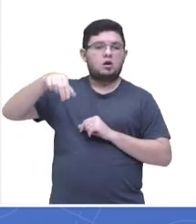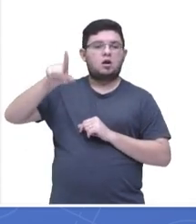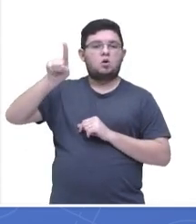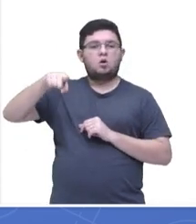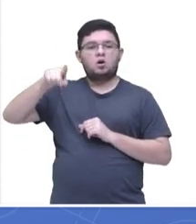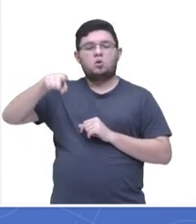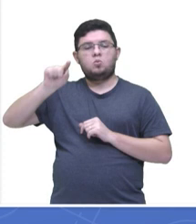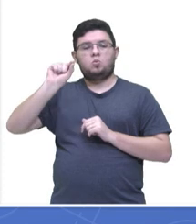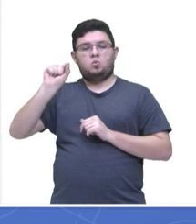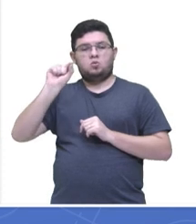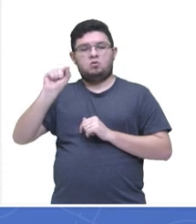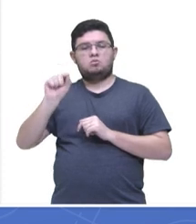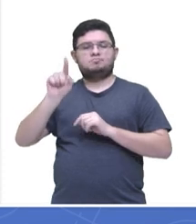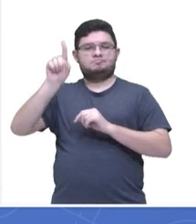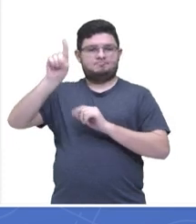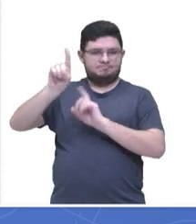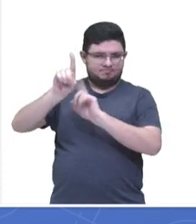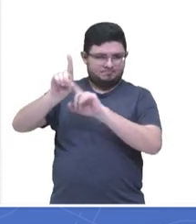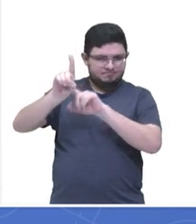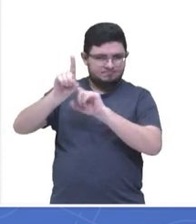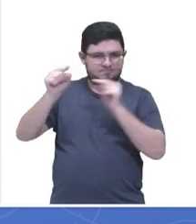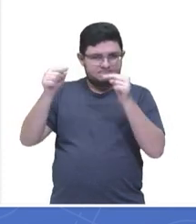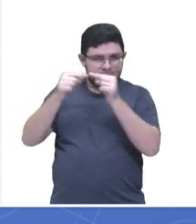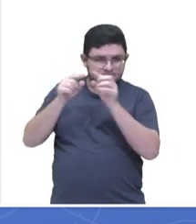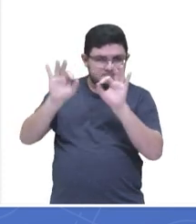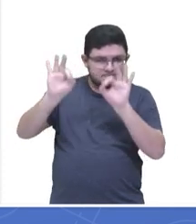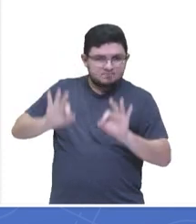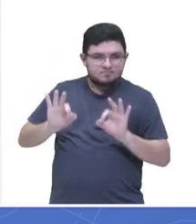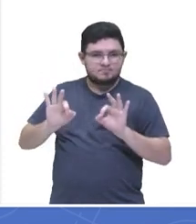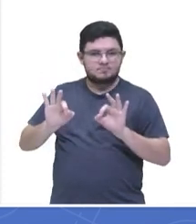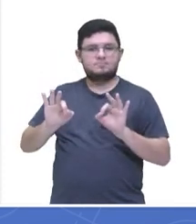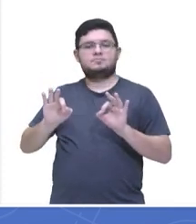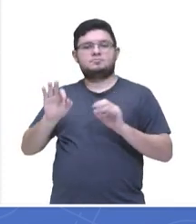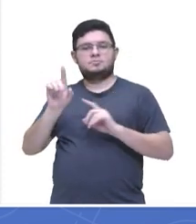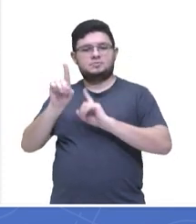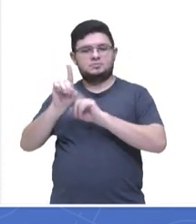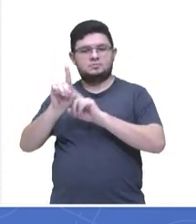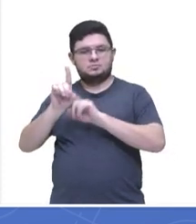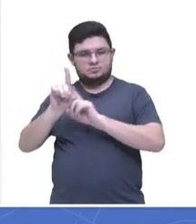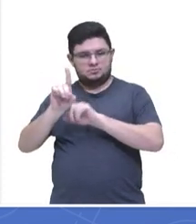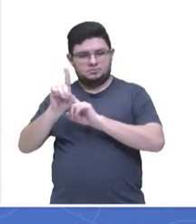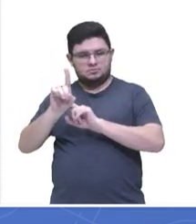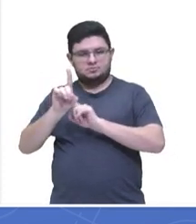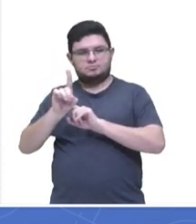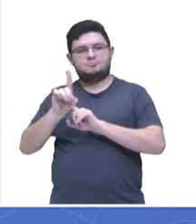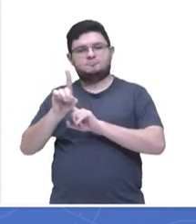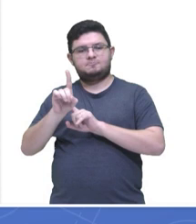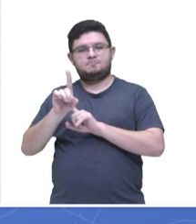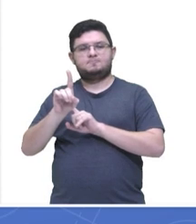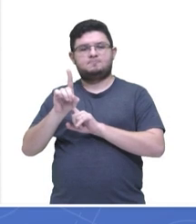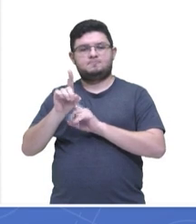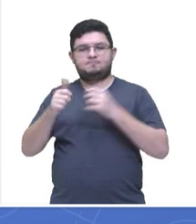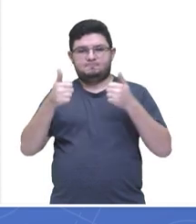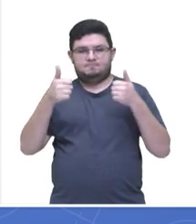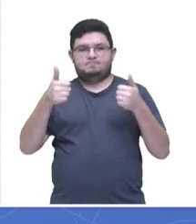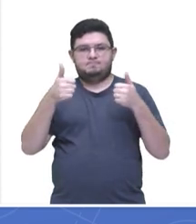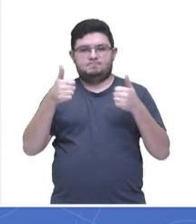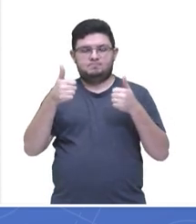é referente a letra D do nosso gabarito que é a resposta correta, tá bom?